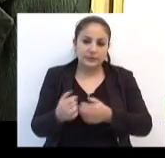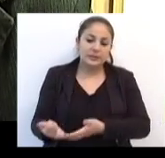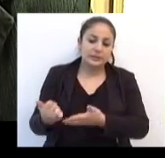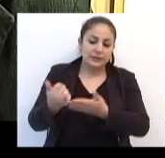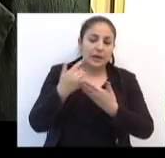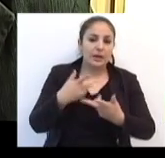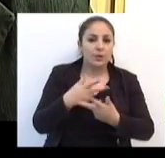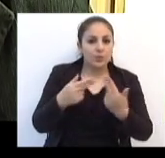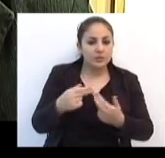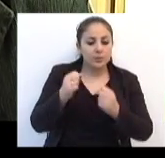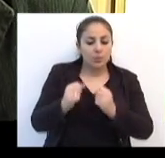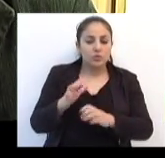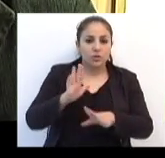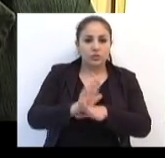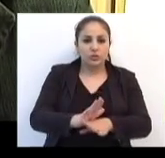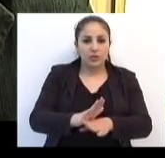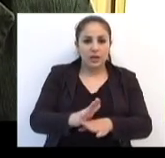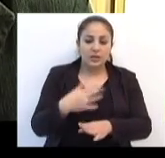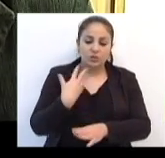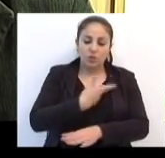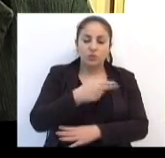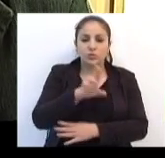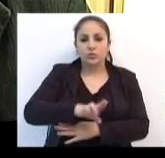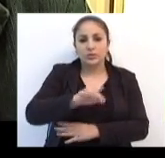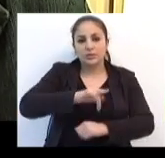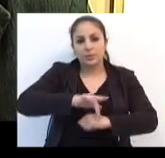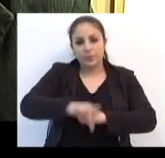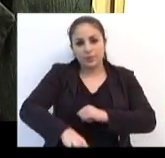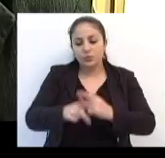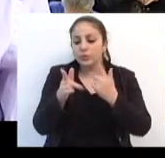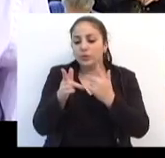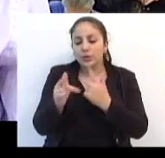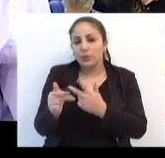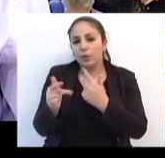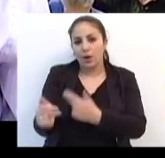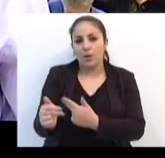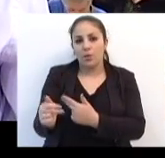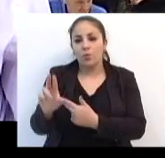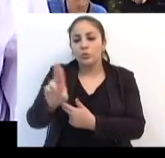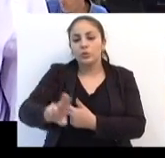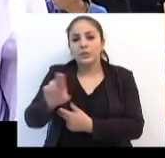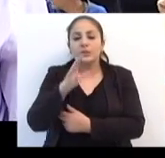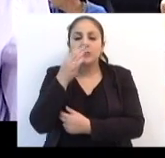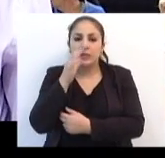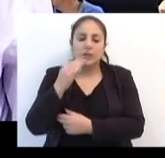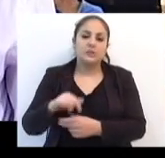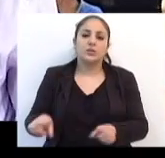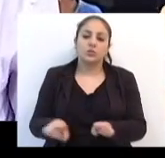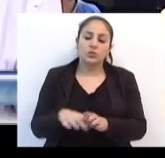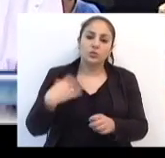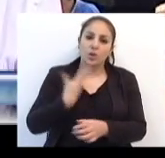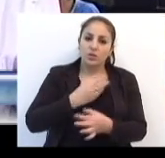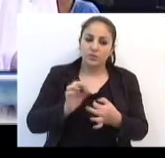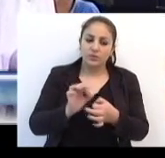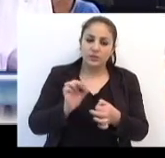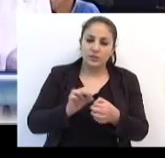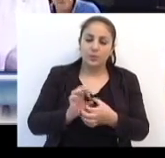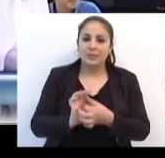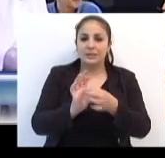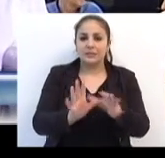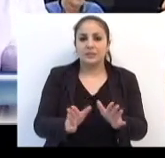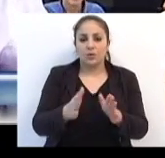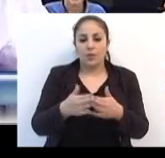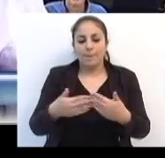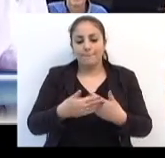possamos usar em Passo Fundo mais ou menos as diretrizes que foram usadas em Carazinho. Nós fizemos uma licitação aberta dentro do